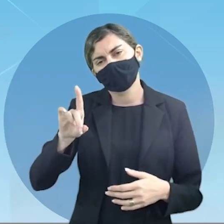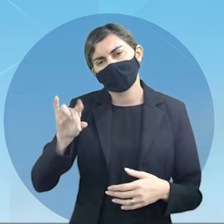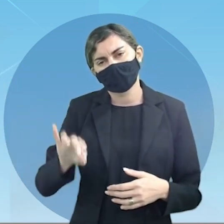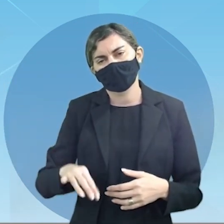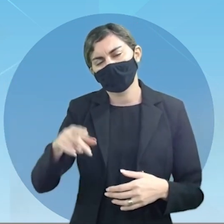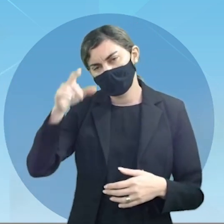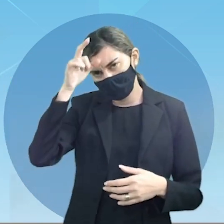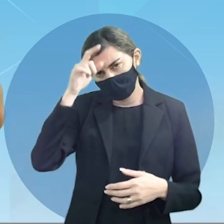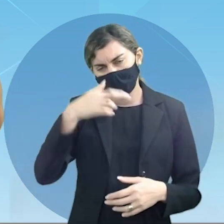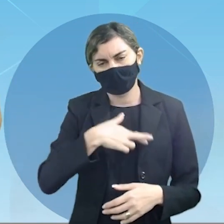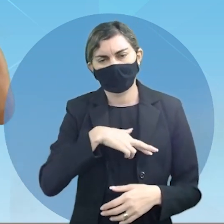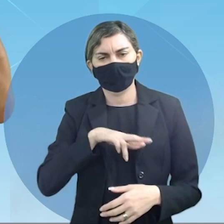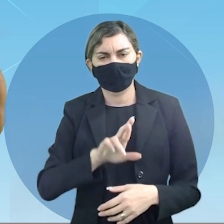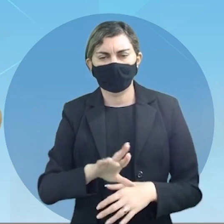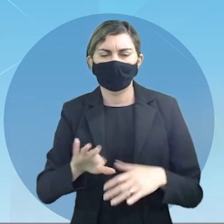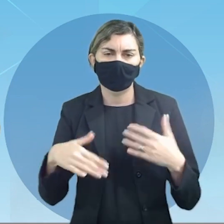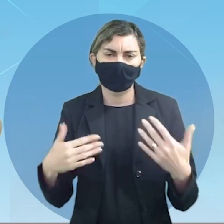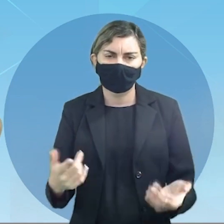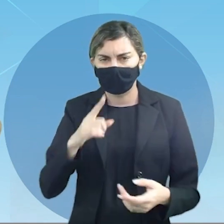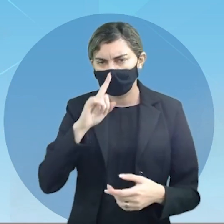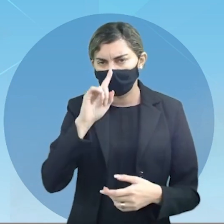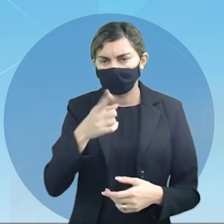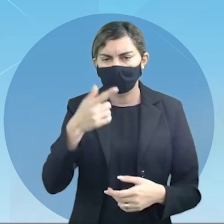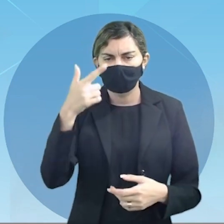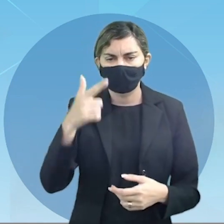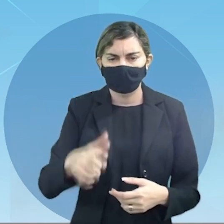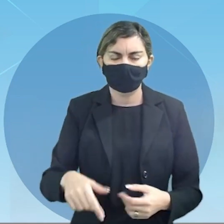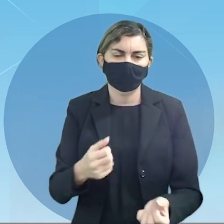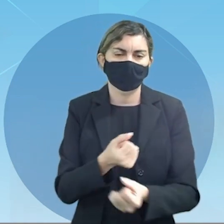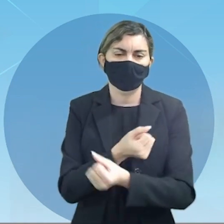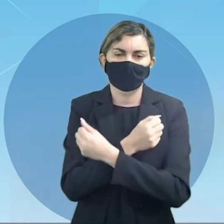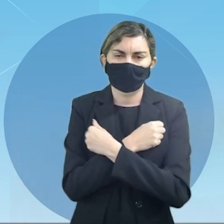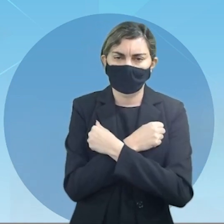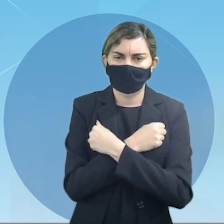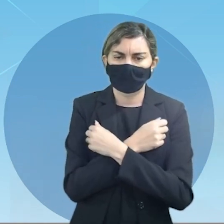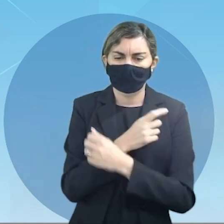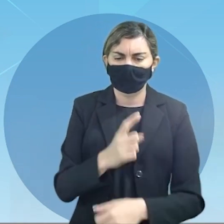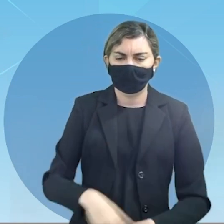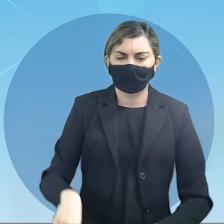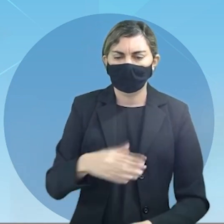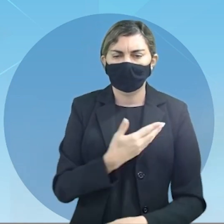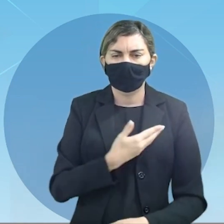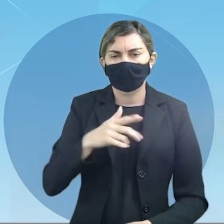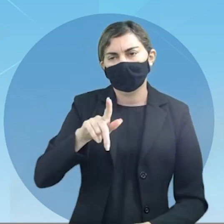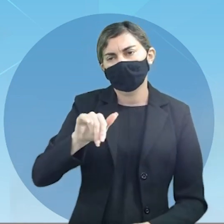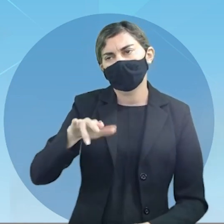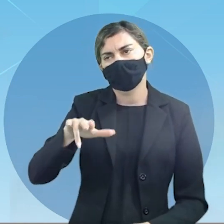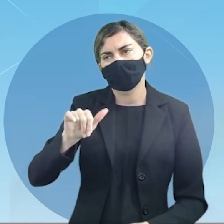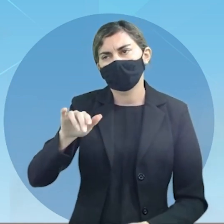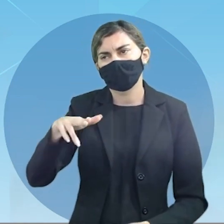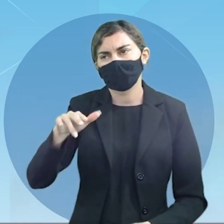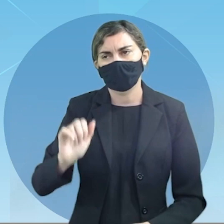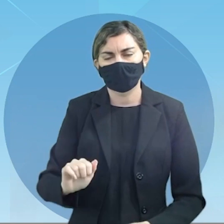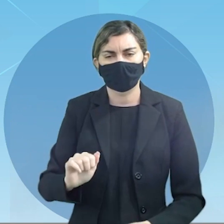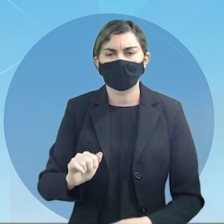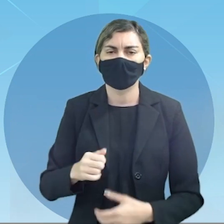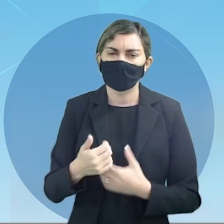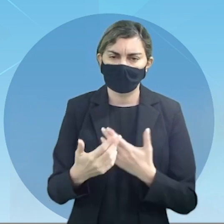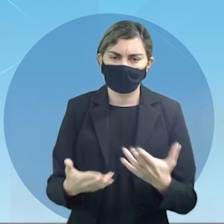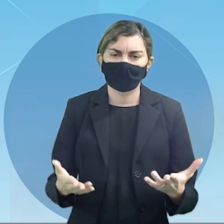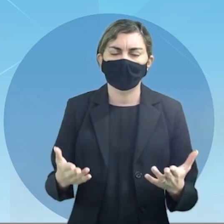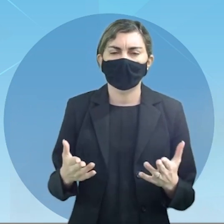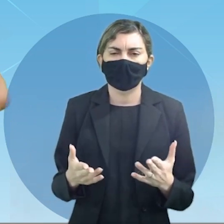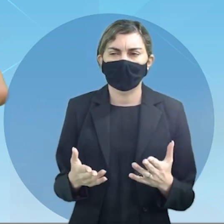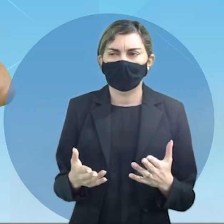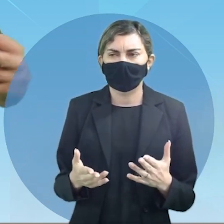líder religioso então mando mais uma vez um abraço para o nosso amigo Guilherme da Eterpac certa